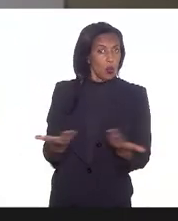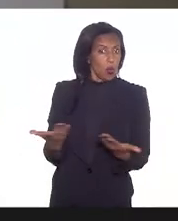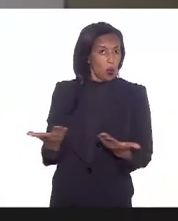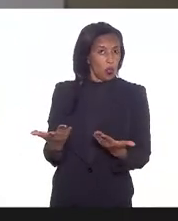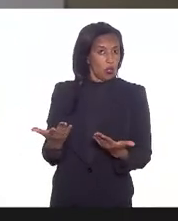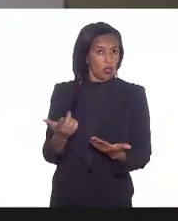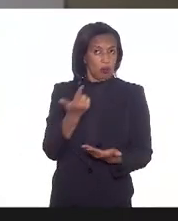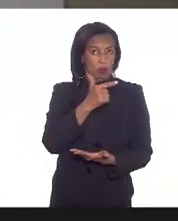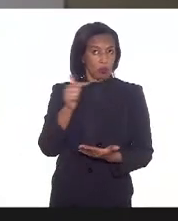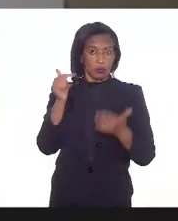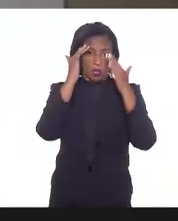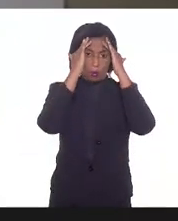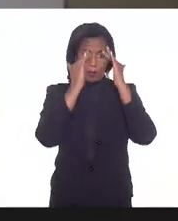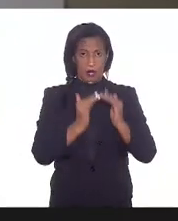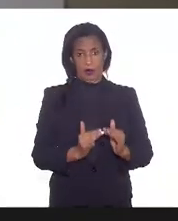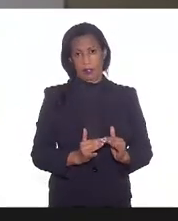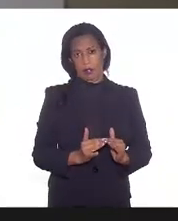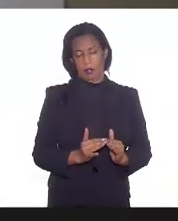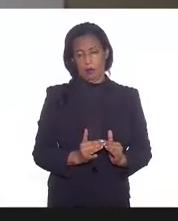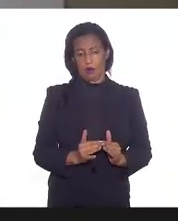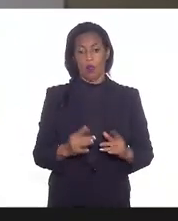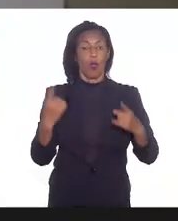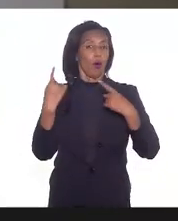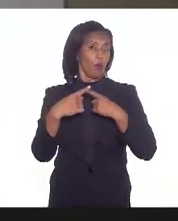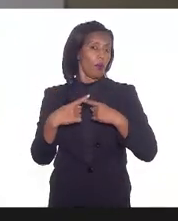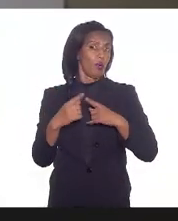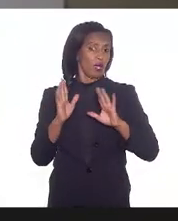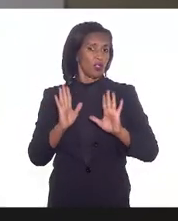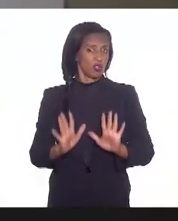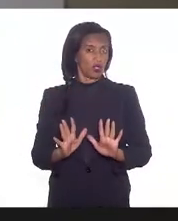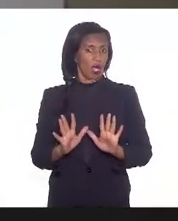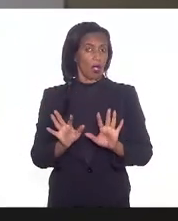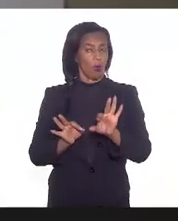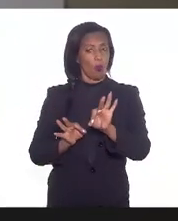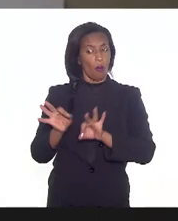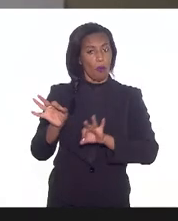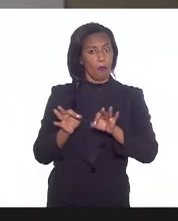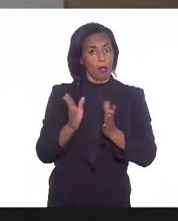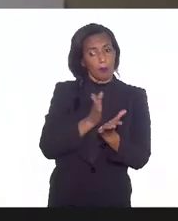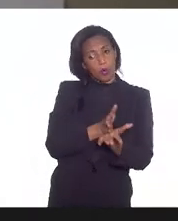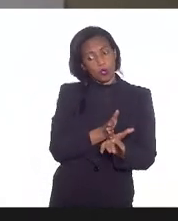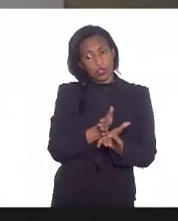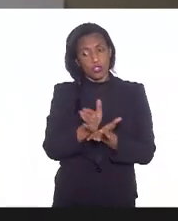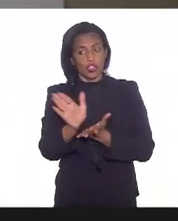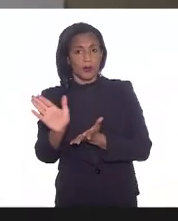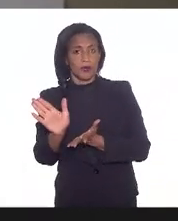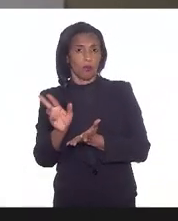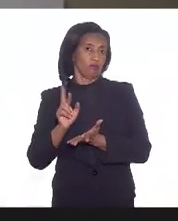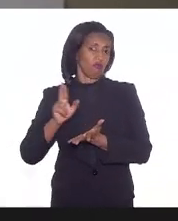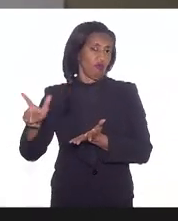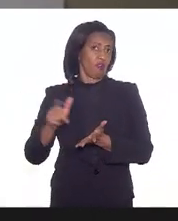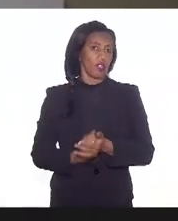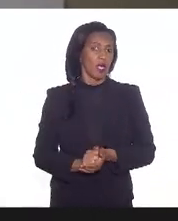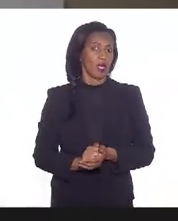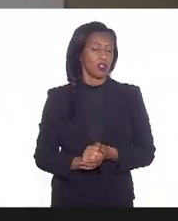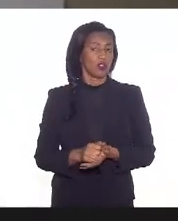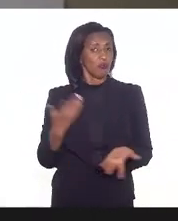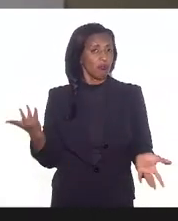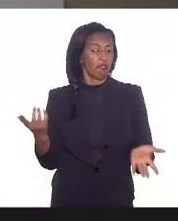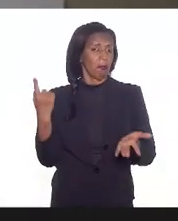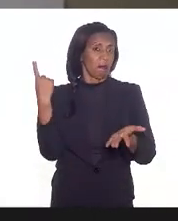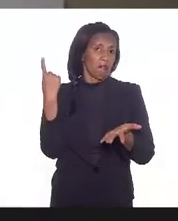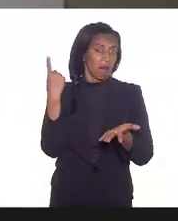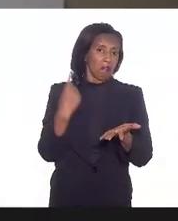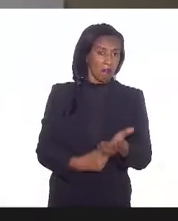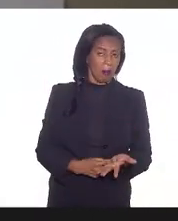descumprimento porque foi feita o plano tomou uma nova direção né isso foi pactuado